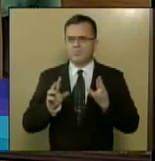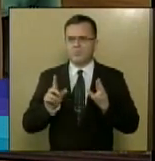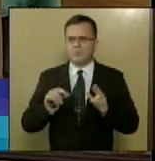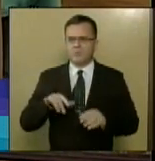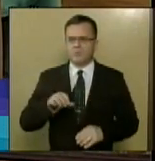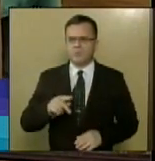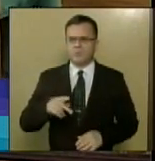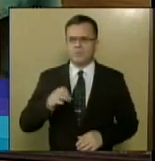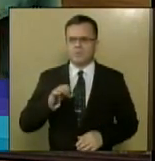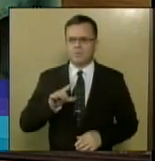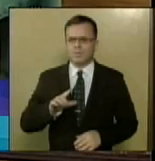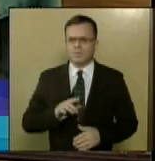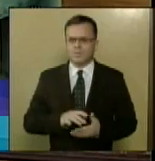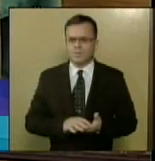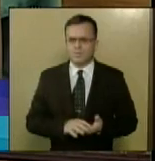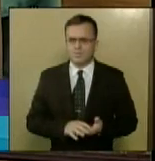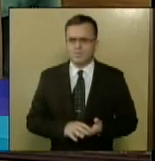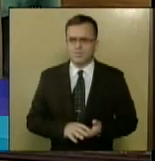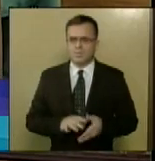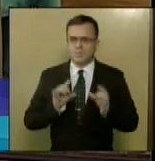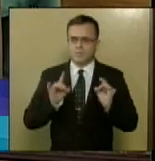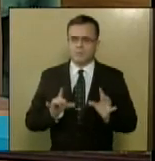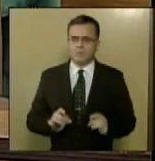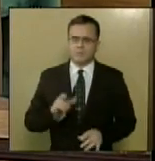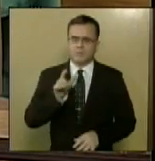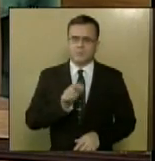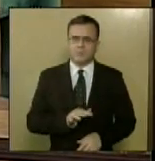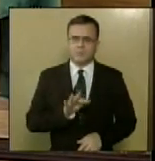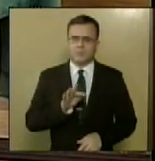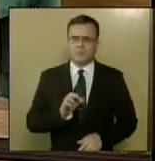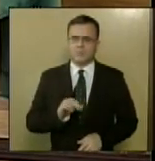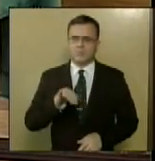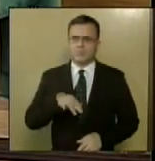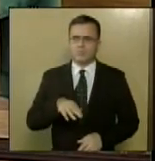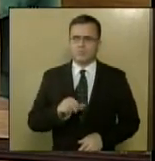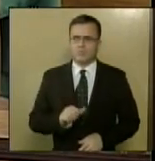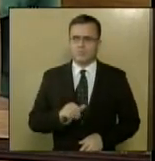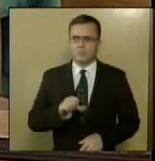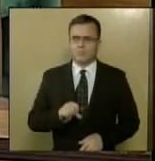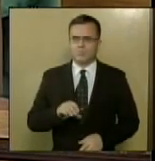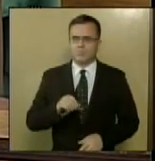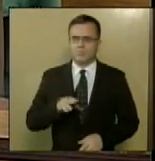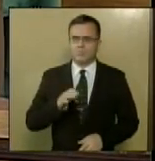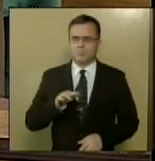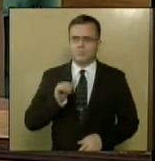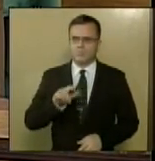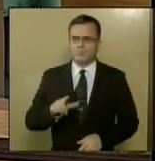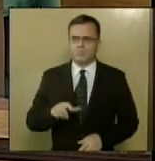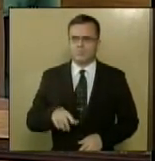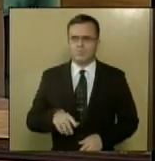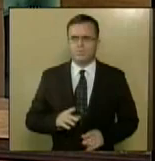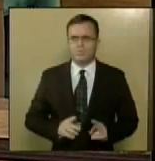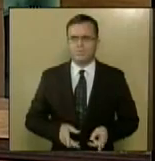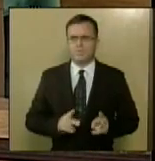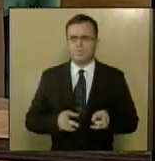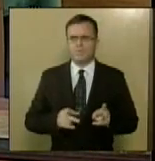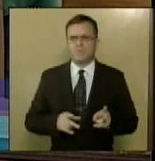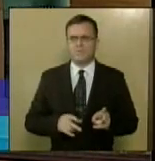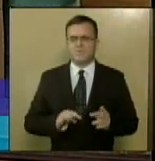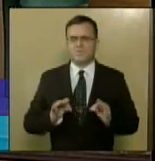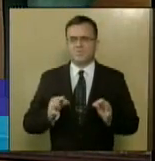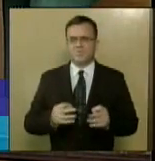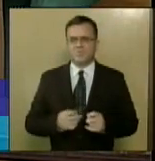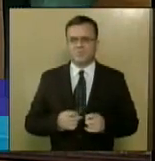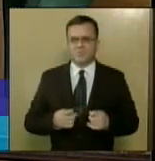Congratulações à ilustríssima senhora Fátima Sobral, diretora administrativa do Conselho Regional de Corretores de